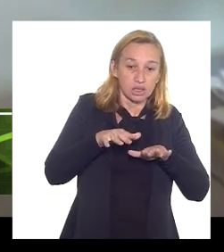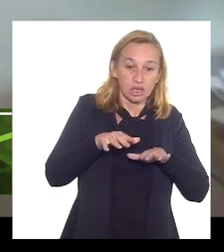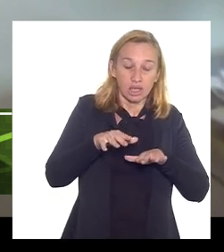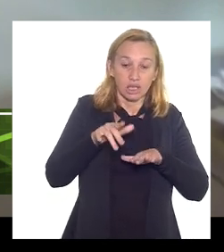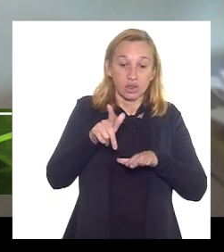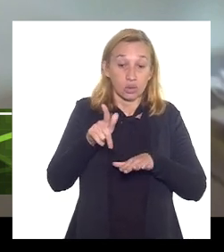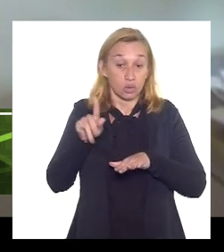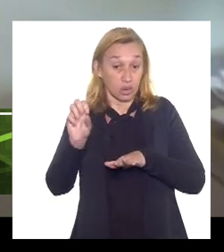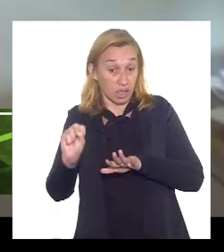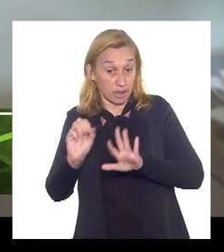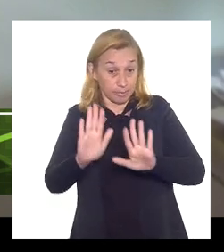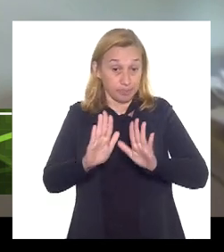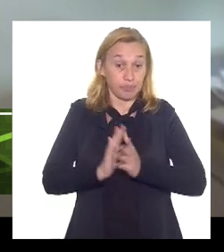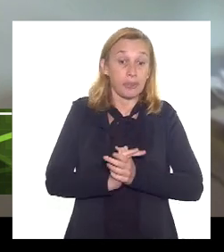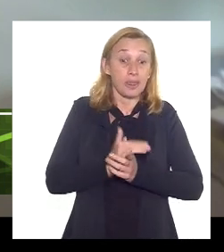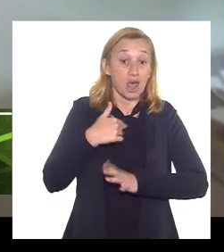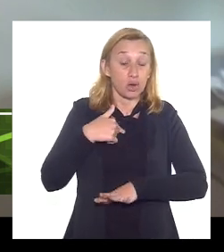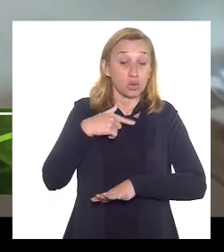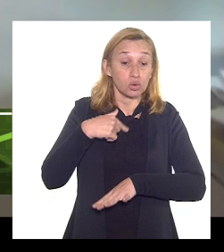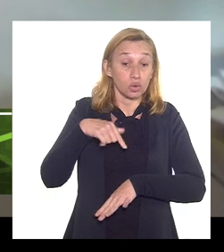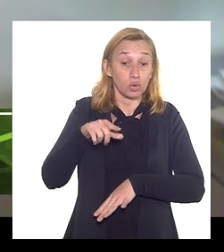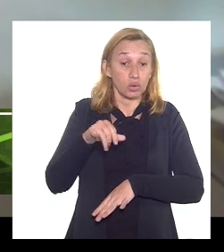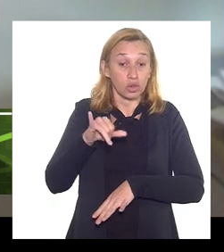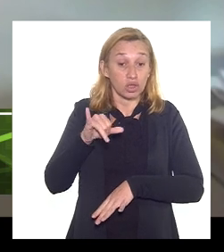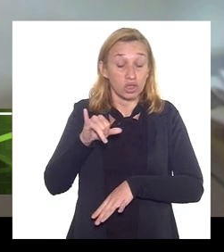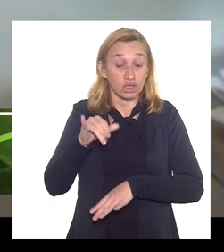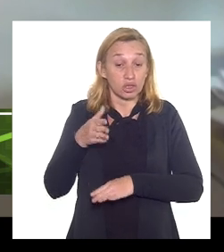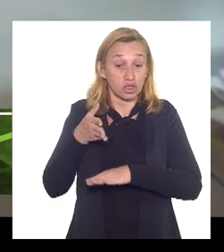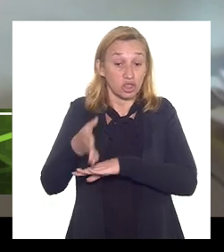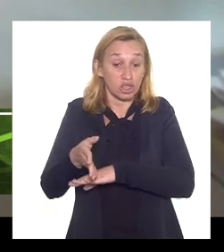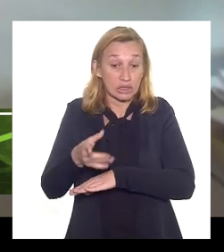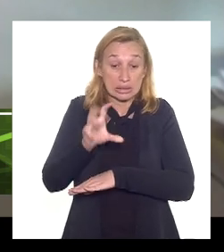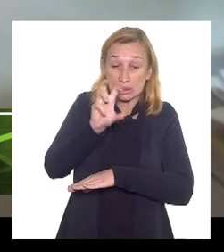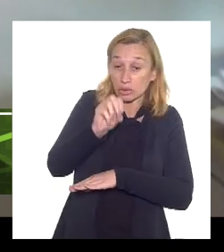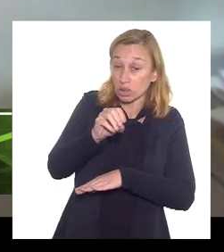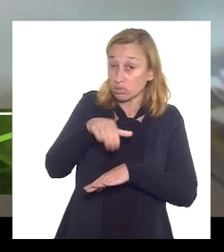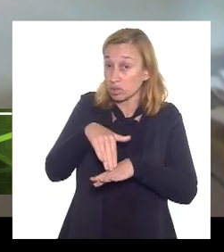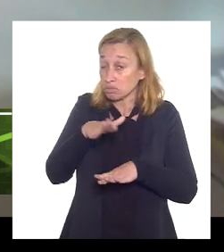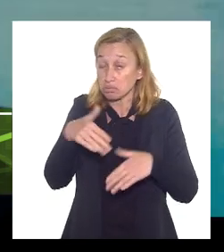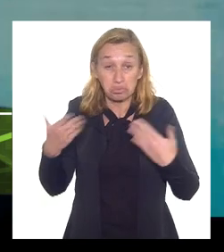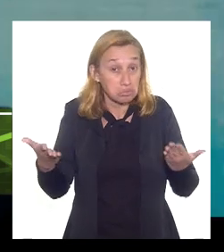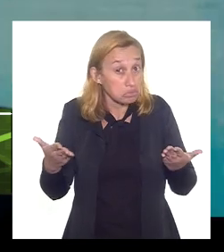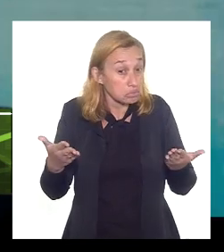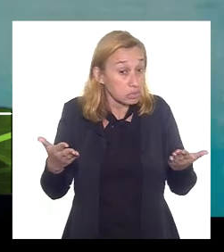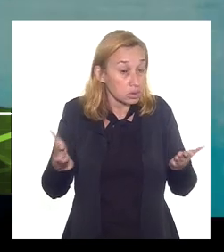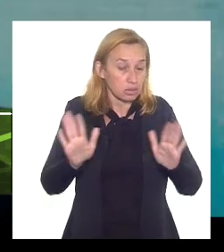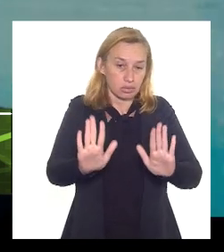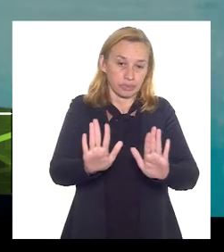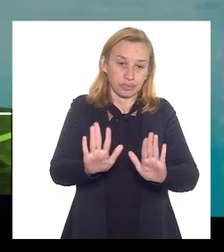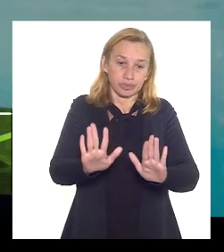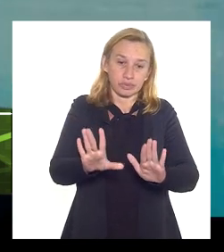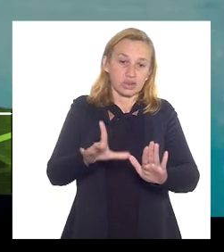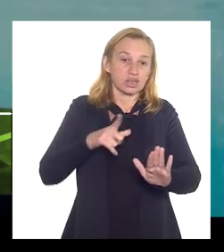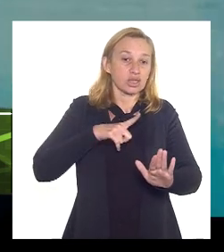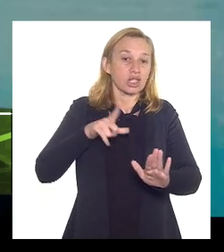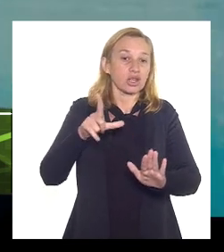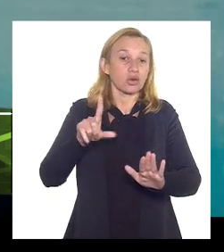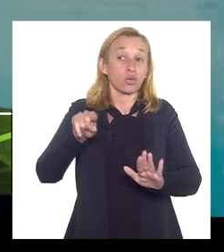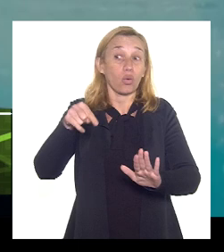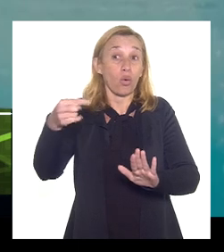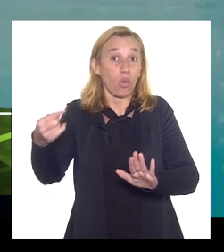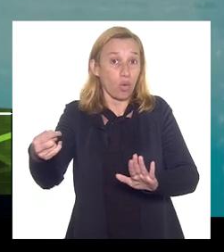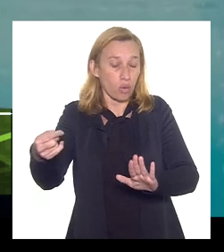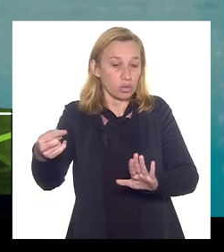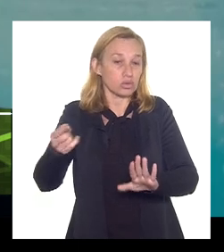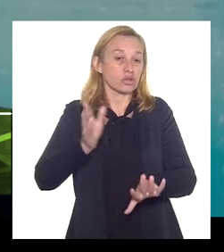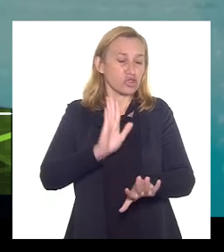% eu estou rejetando lá mais mais do que 50% sim mas aí tem o outro aspecto que